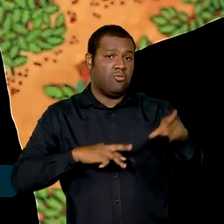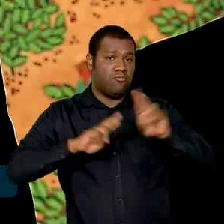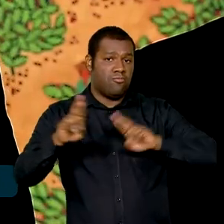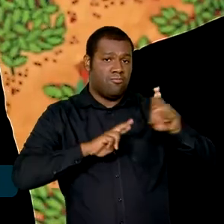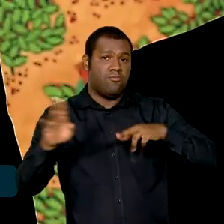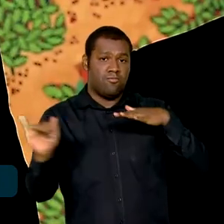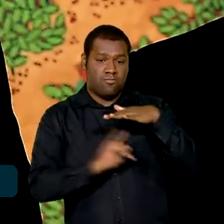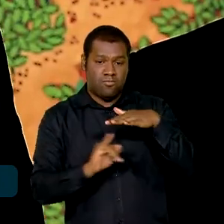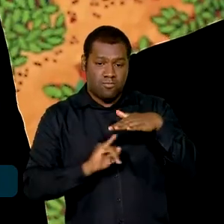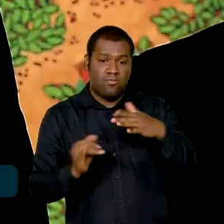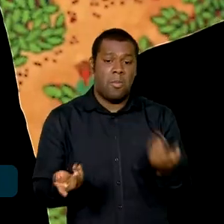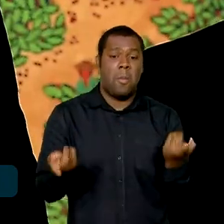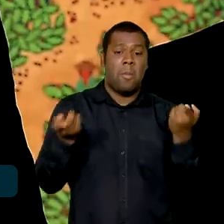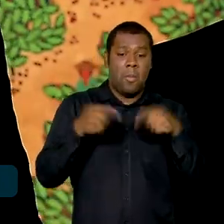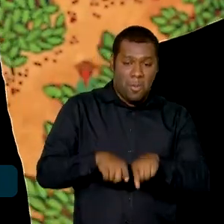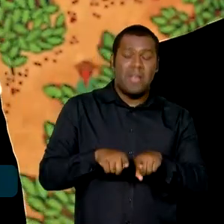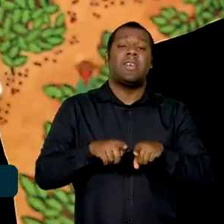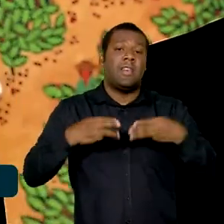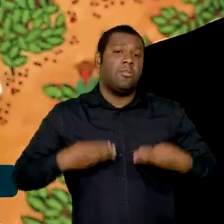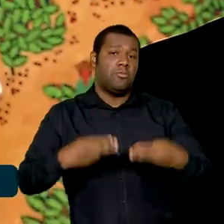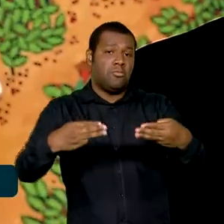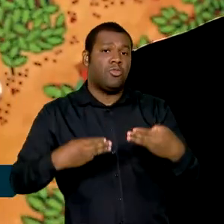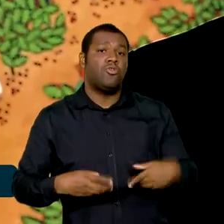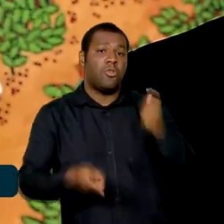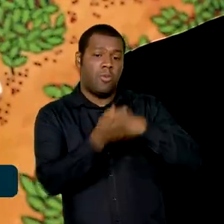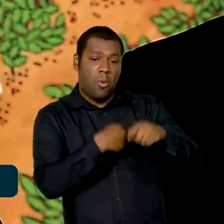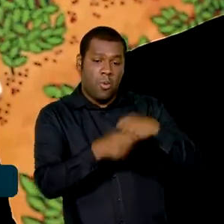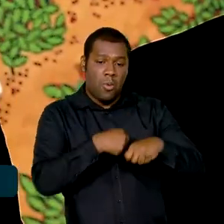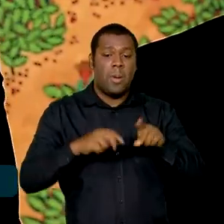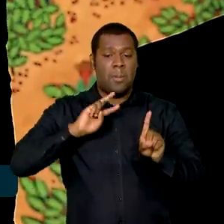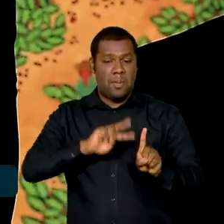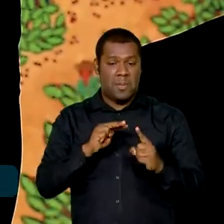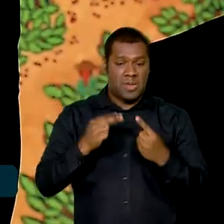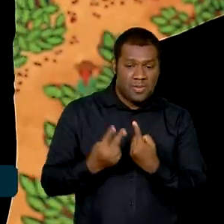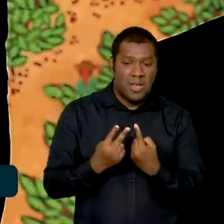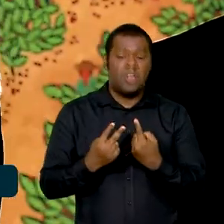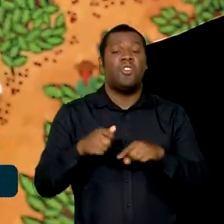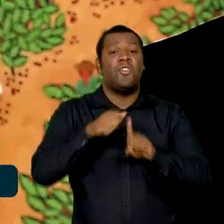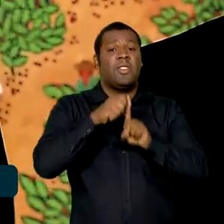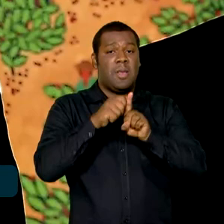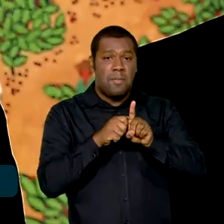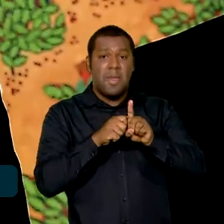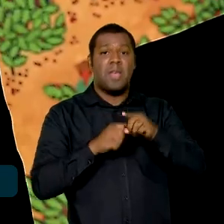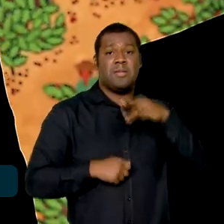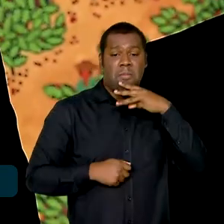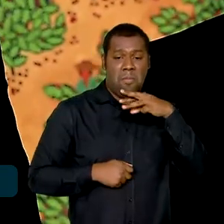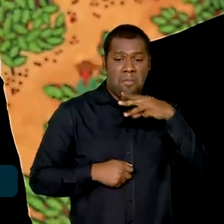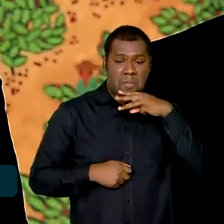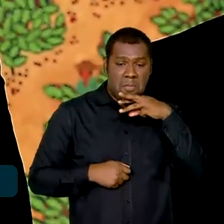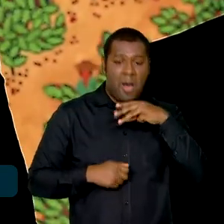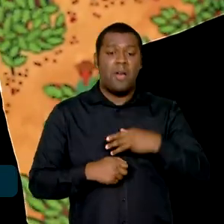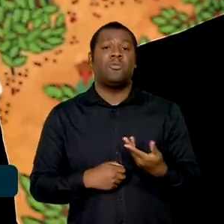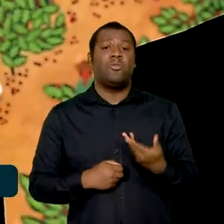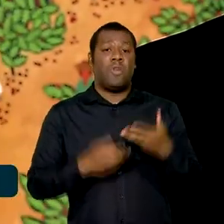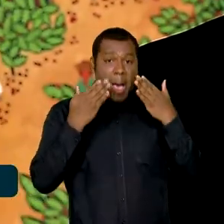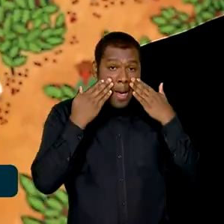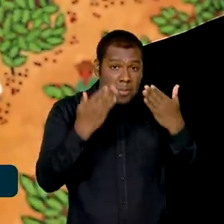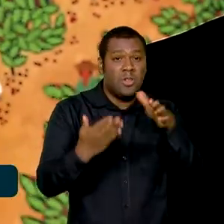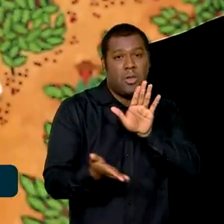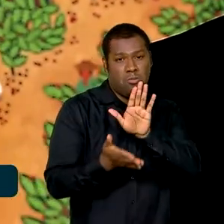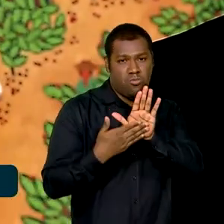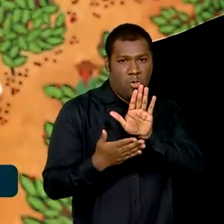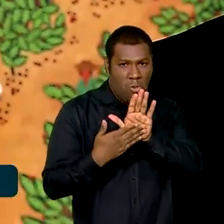participação do Ministério da Fazenda, com a previsão de que a gente possa encaminhar no mês de março as propostas de